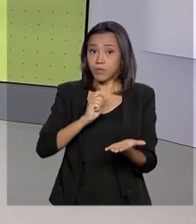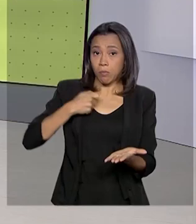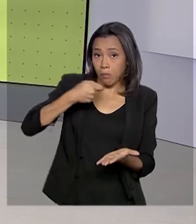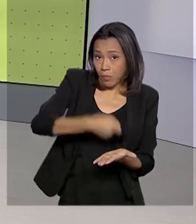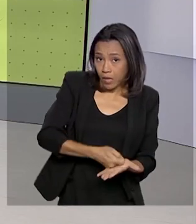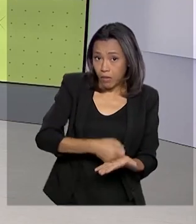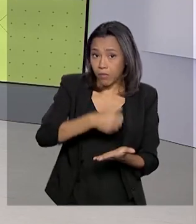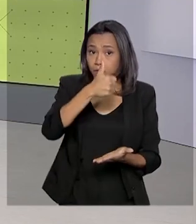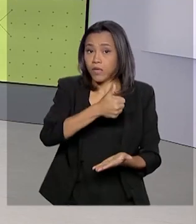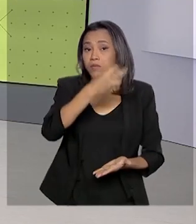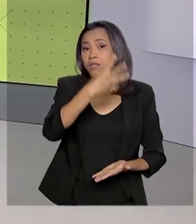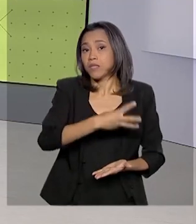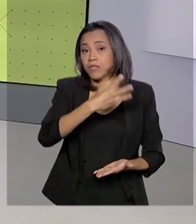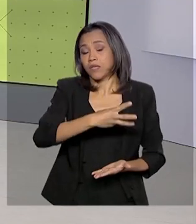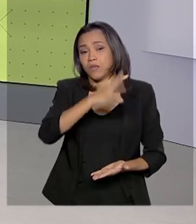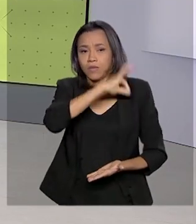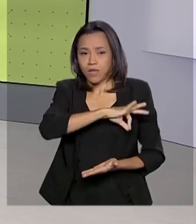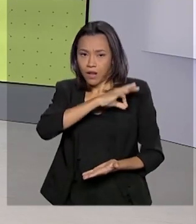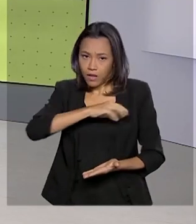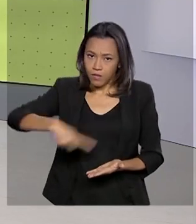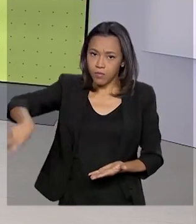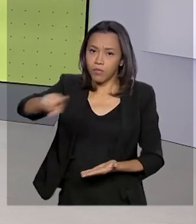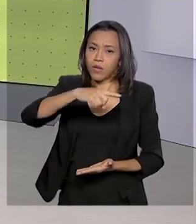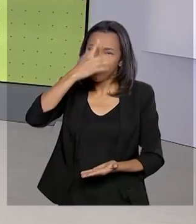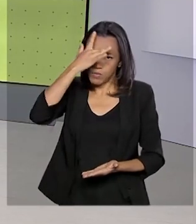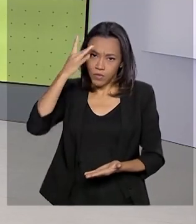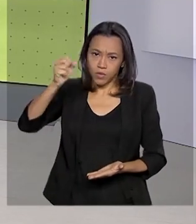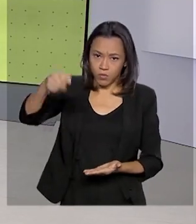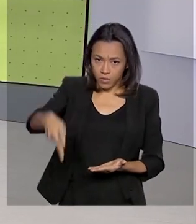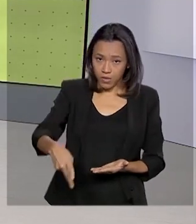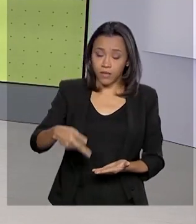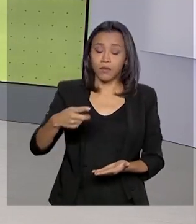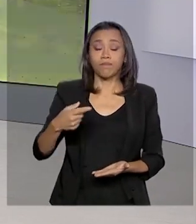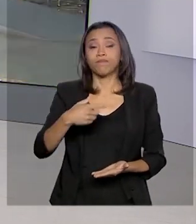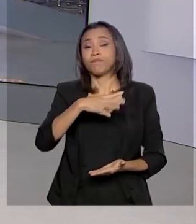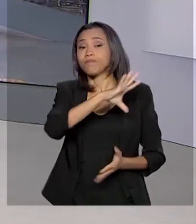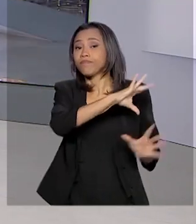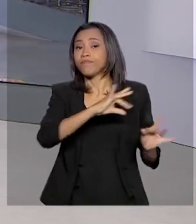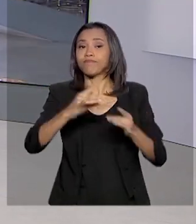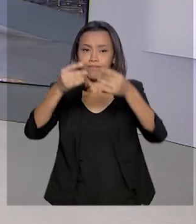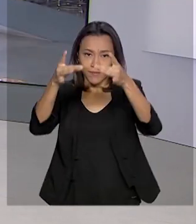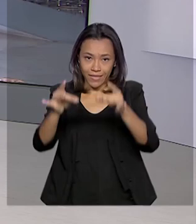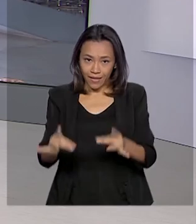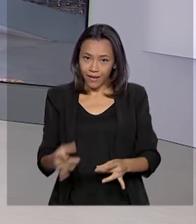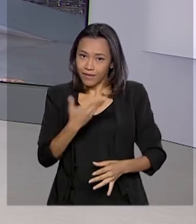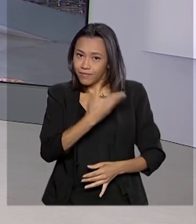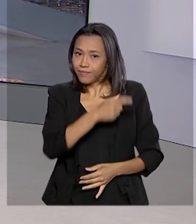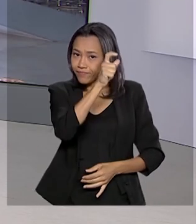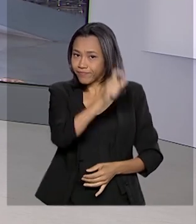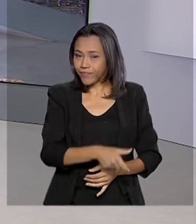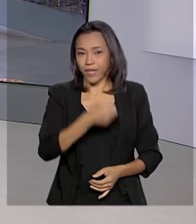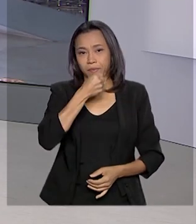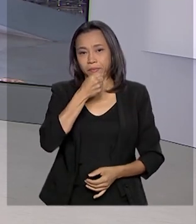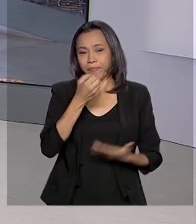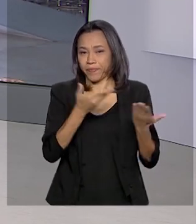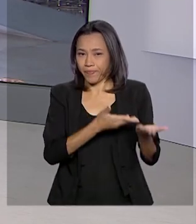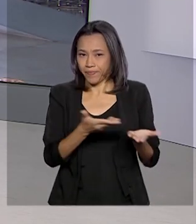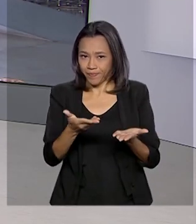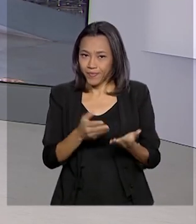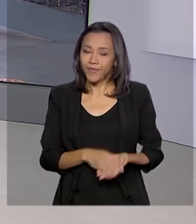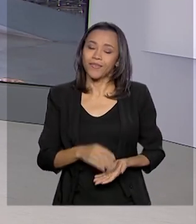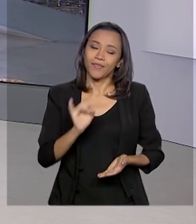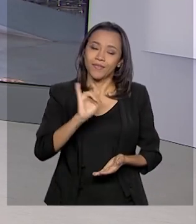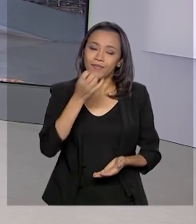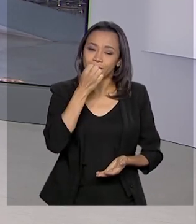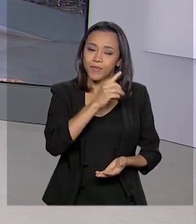13º salário para os aposentados. Quem traz os detalhes para a gente ao vivo é a repórter Luana Karen. Oi Luana,